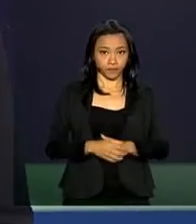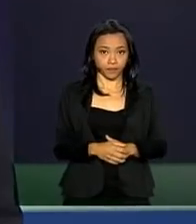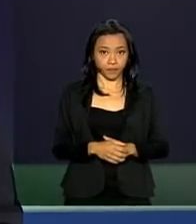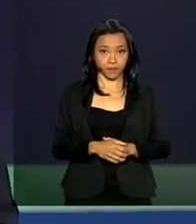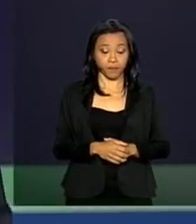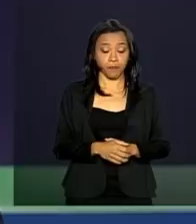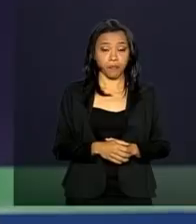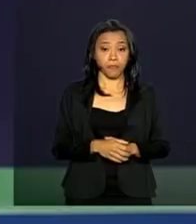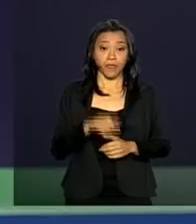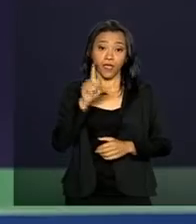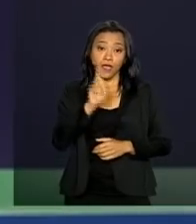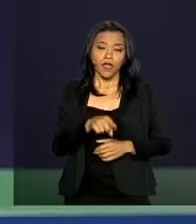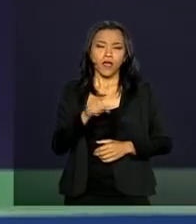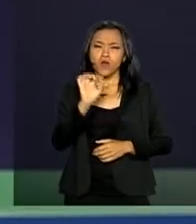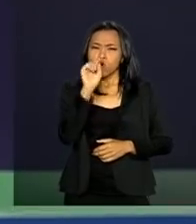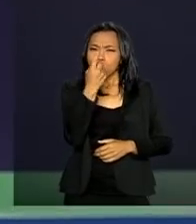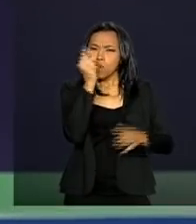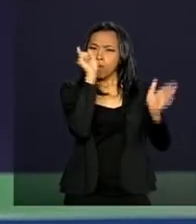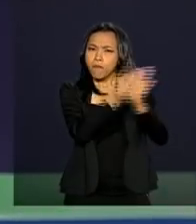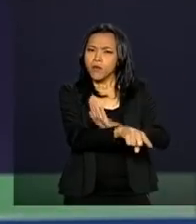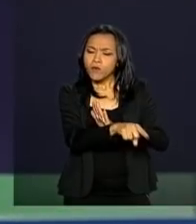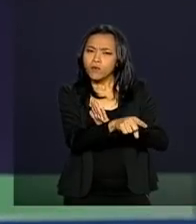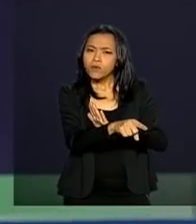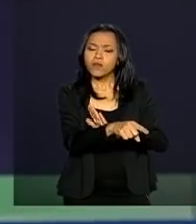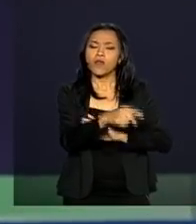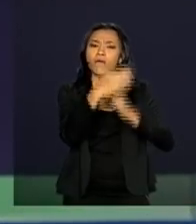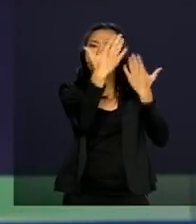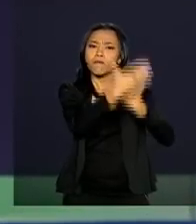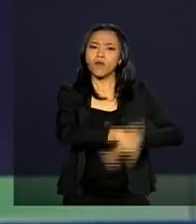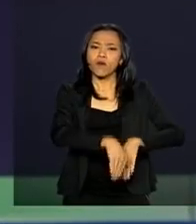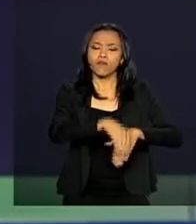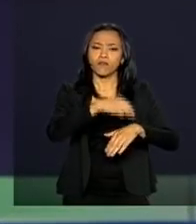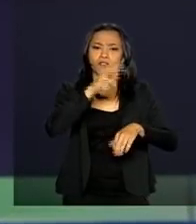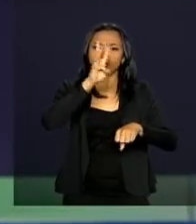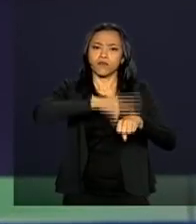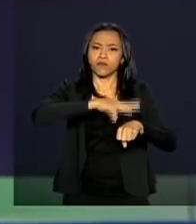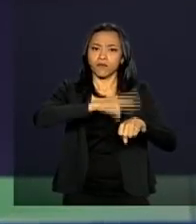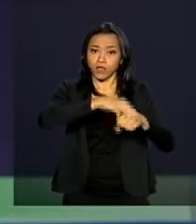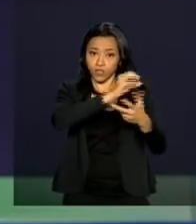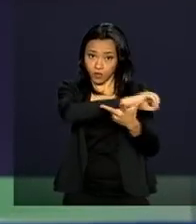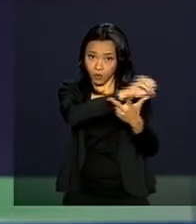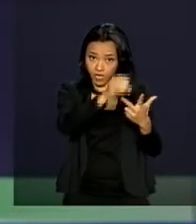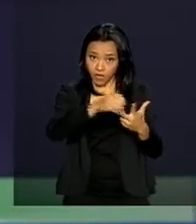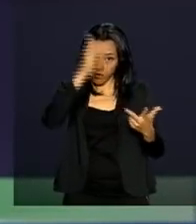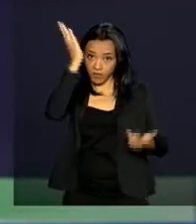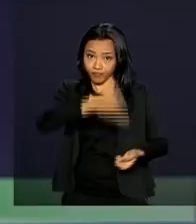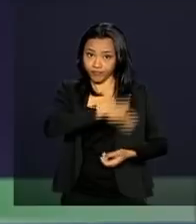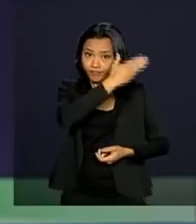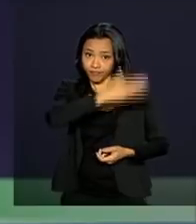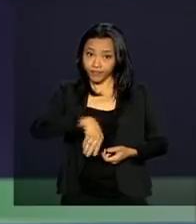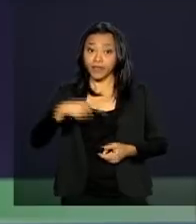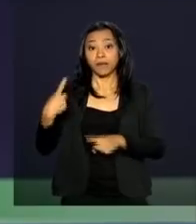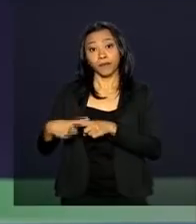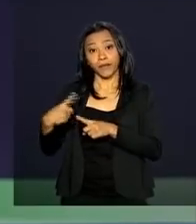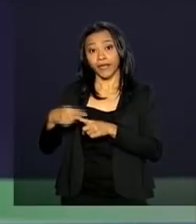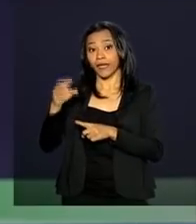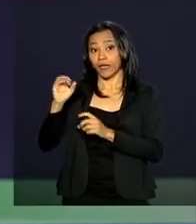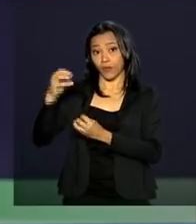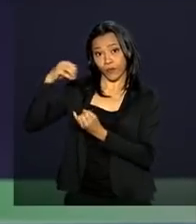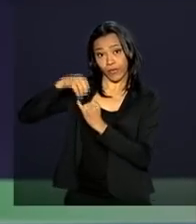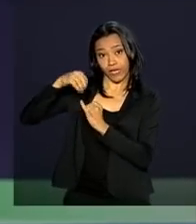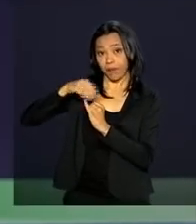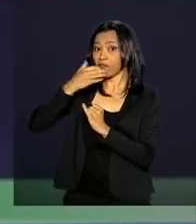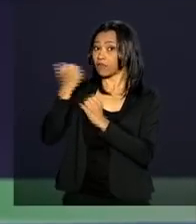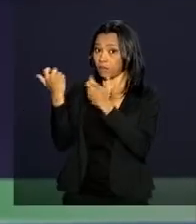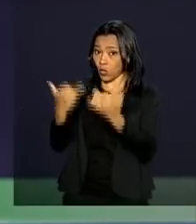Uma questão da prova de matemática do Enem foi anulada. Segundo o Inep, o motivo foi que a questão já havia sido aplicada em